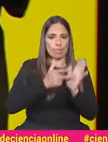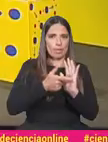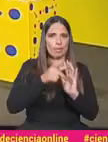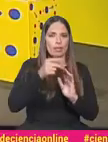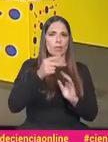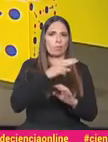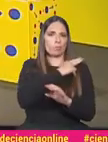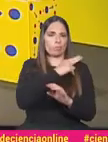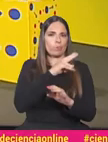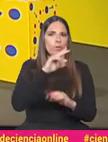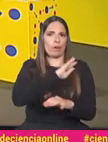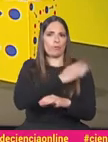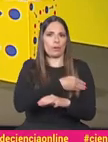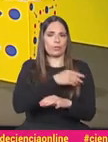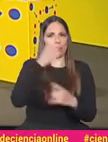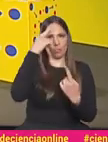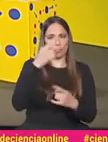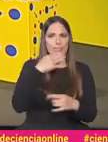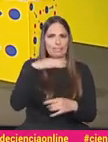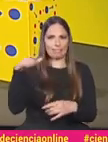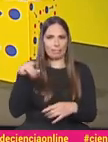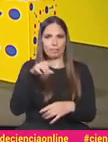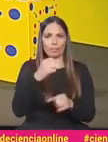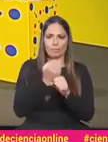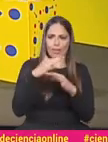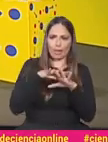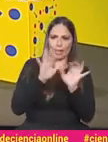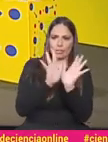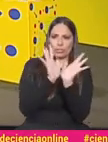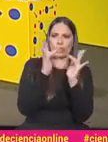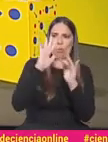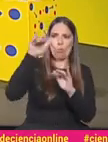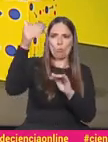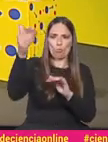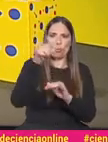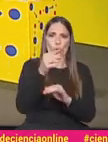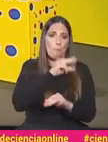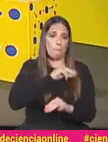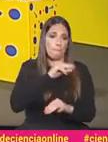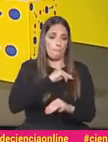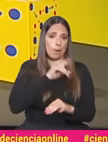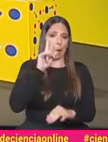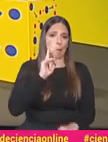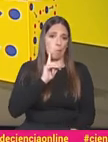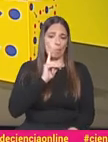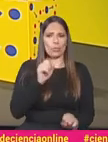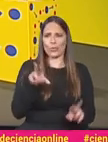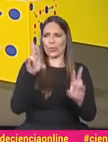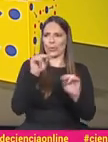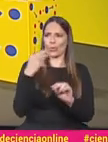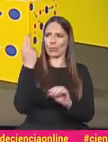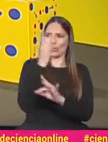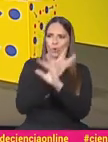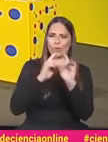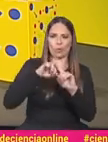científica do programa Carnegie Mellon Portugal. Trabalha em redes de internet do futuro e ganhou o prémio Mulheres Inovadoras da União